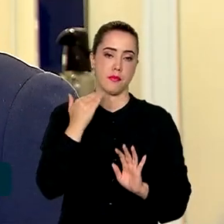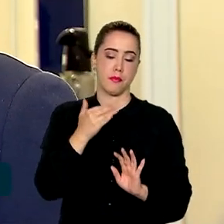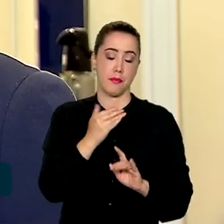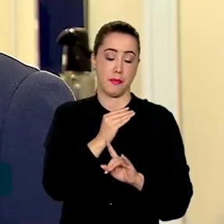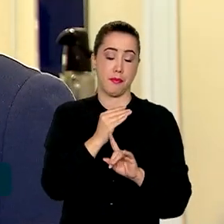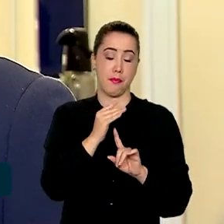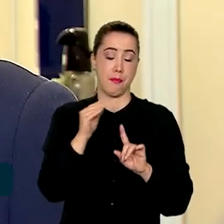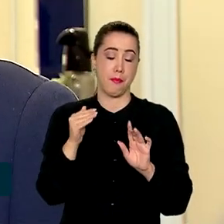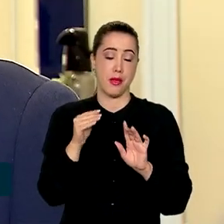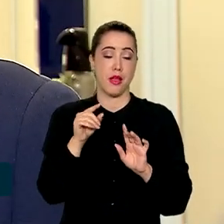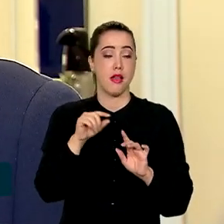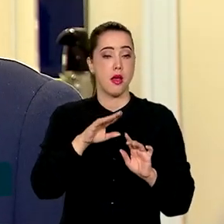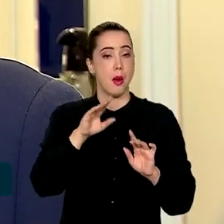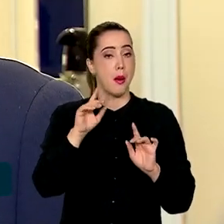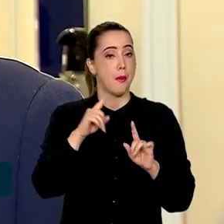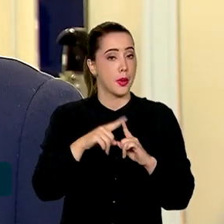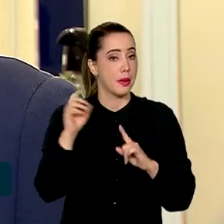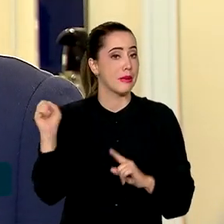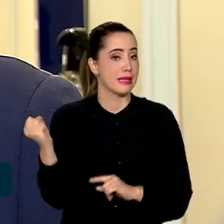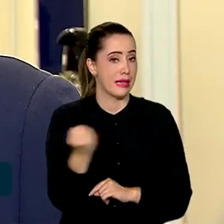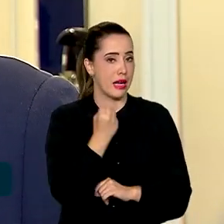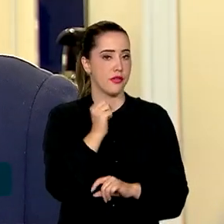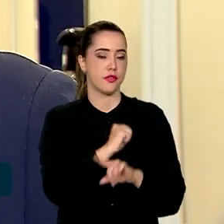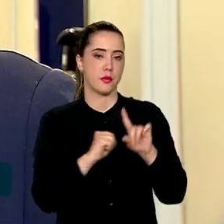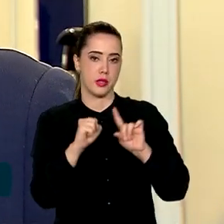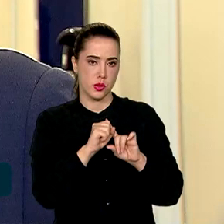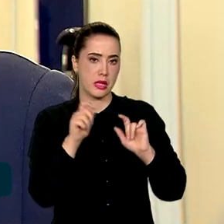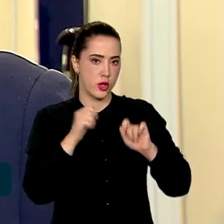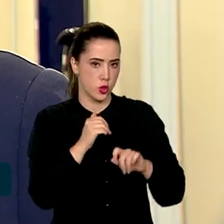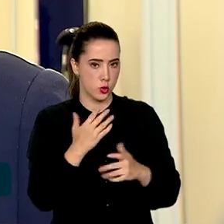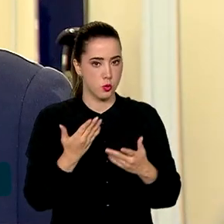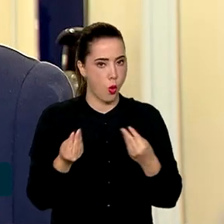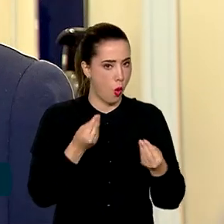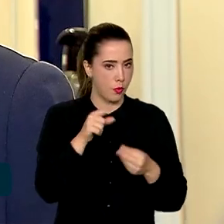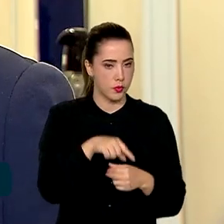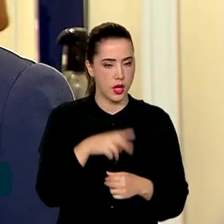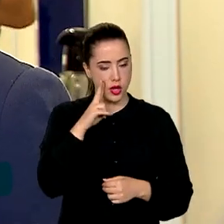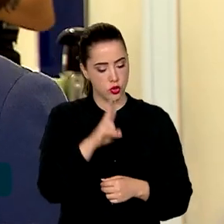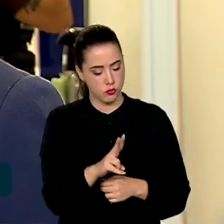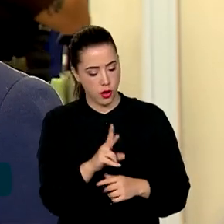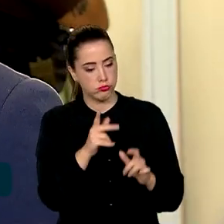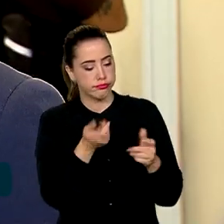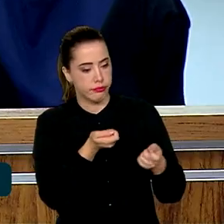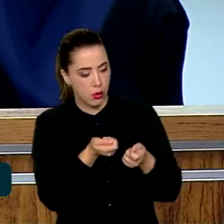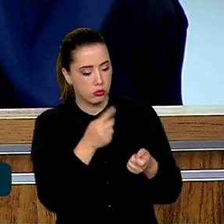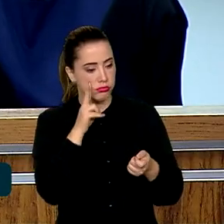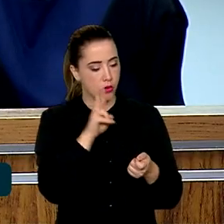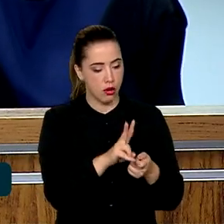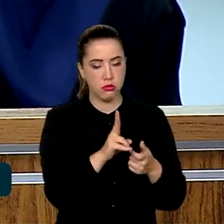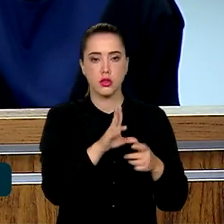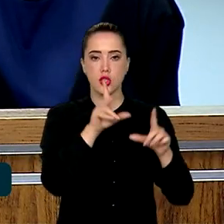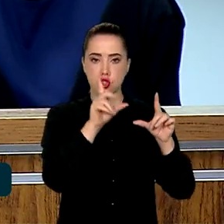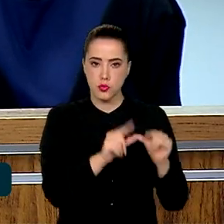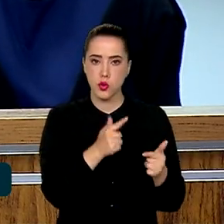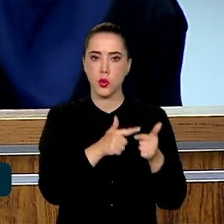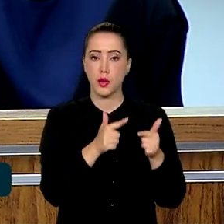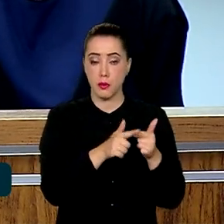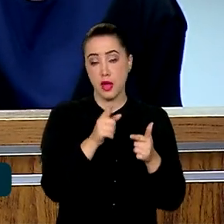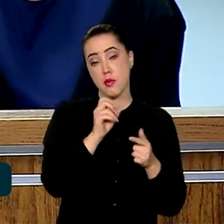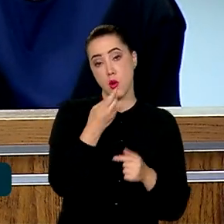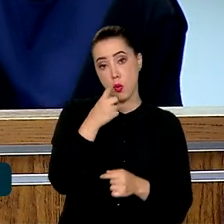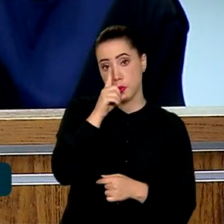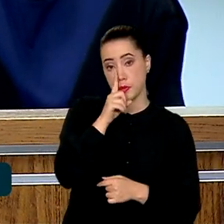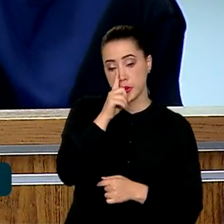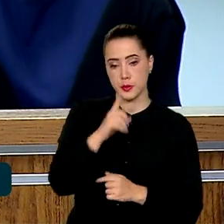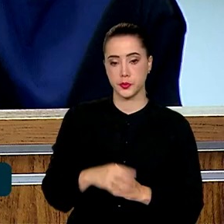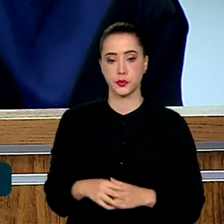E a gente trabalhar para que possa mitigar, minimizar essas situações. O ministro das Cidades